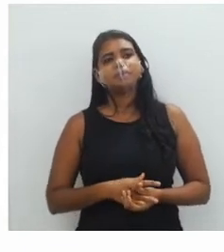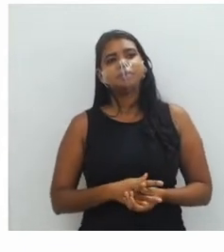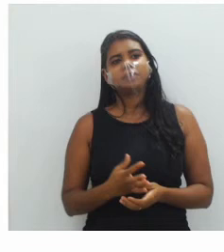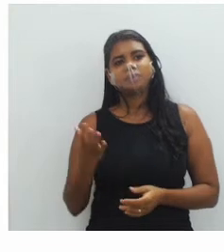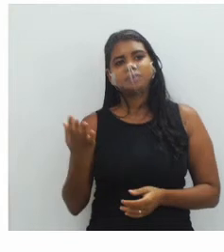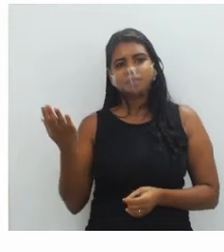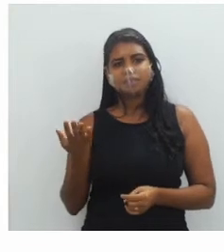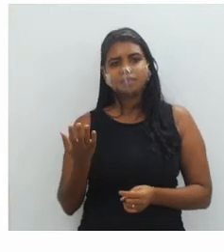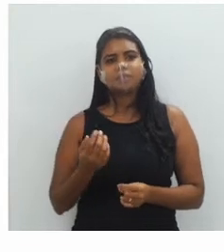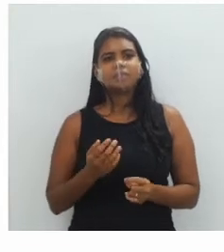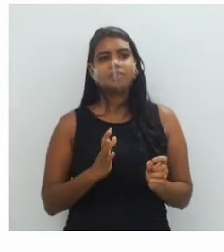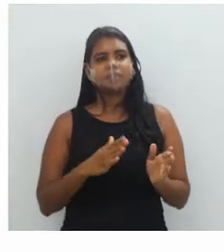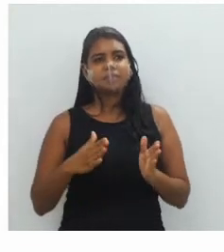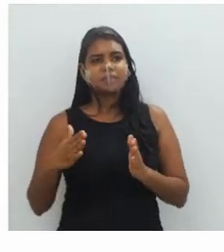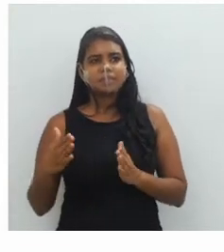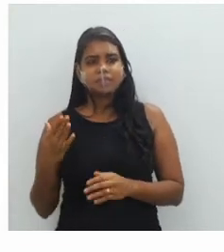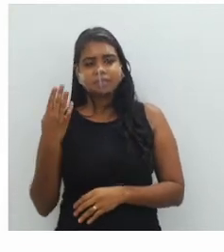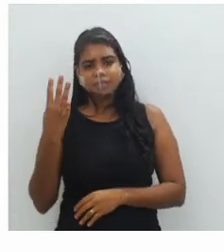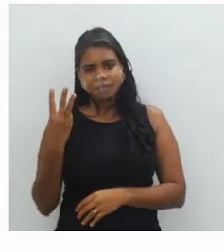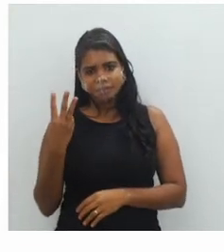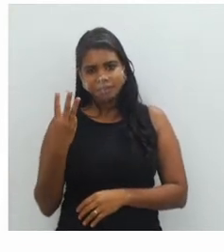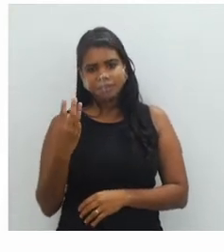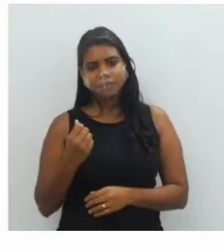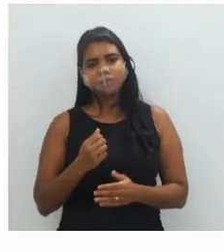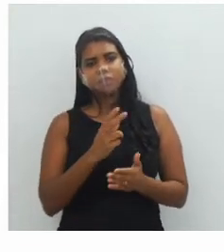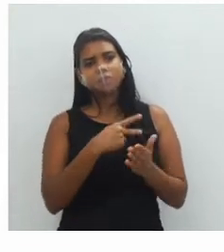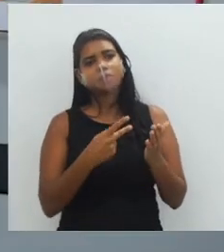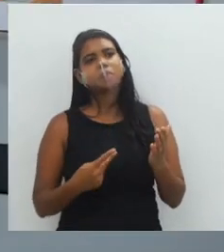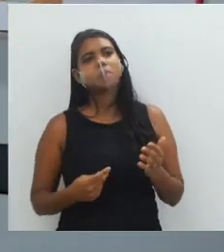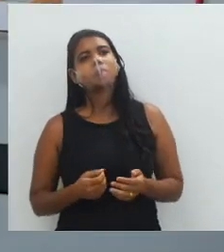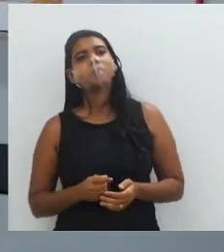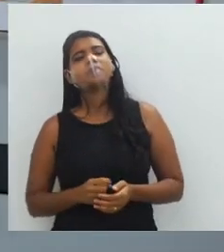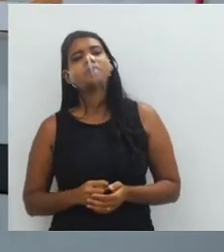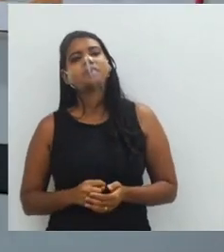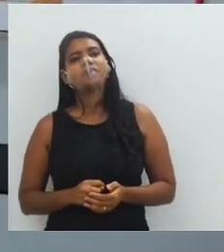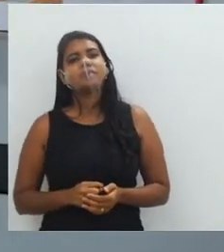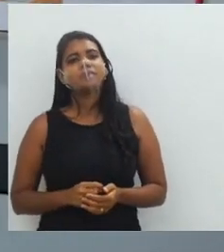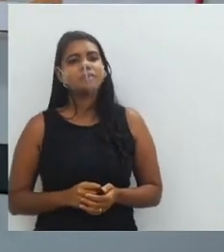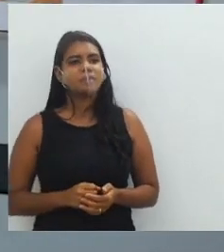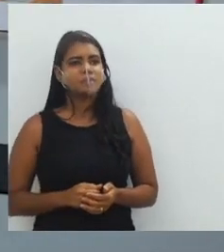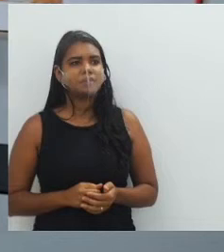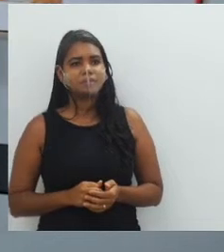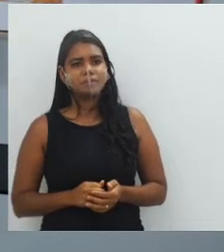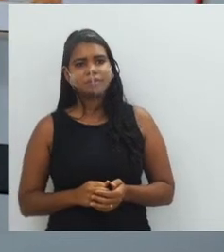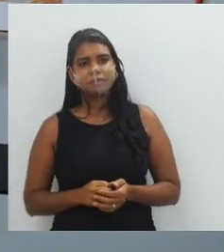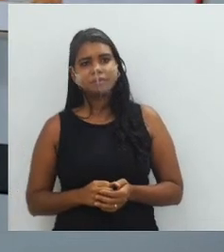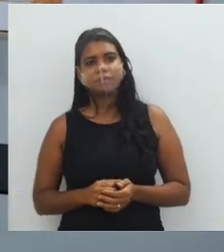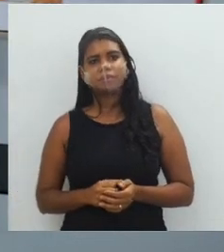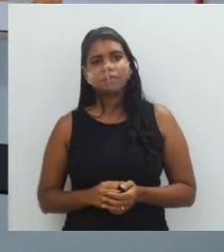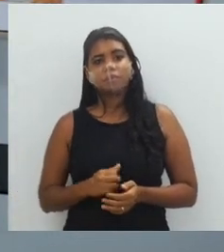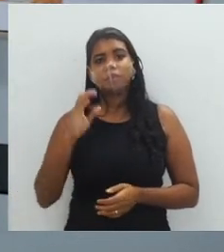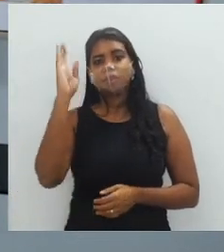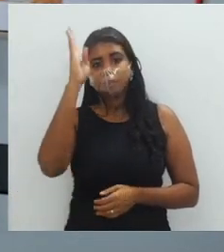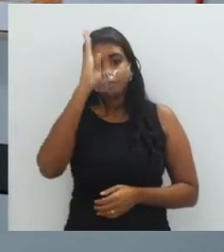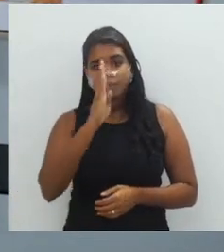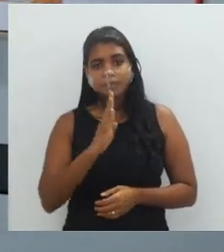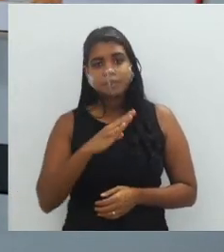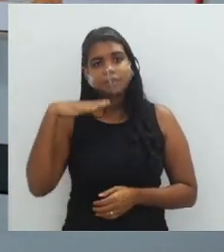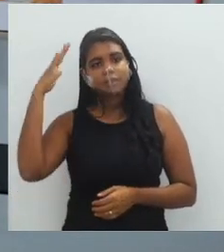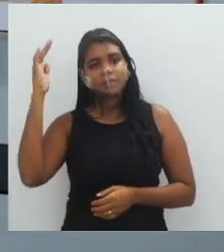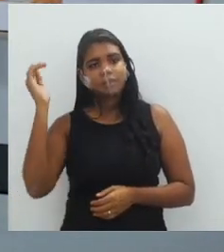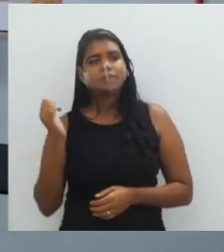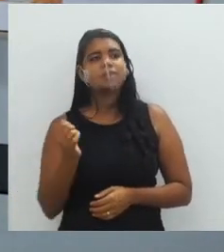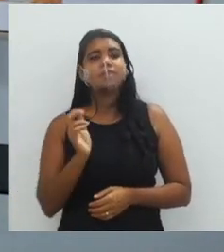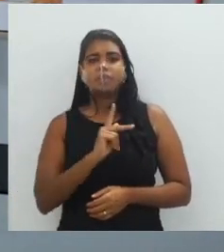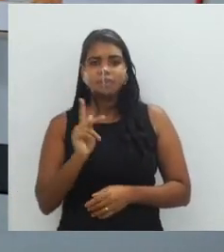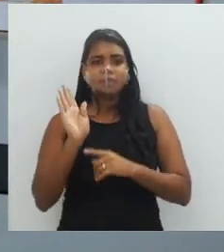gente vai ver uma sequência de três artistas, coloca a imagem para mim, por favor, a gente vai ver uma sequência de três artistas brasileiros, que eu fiz